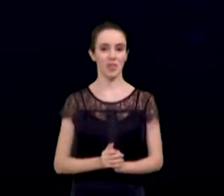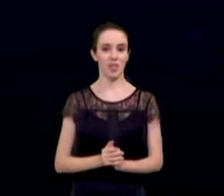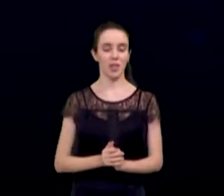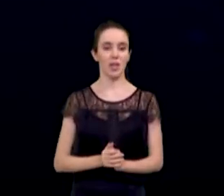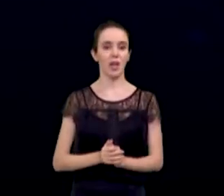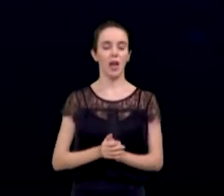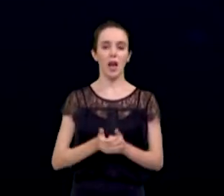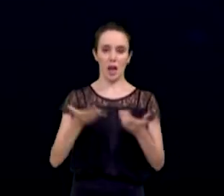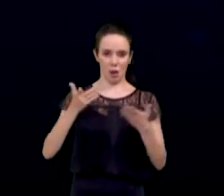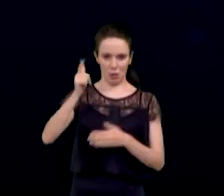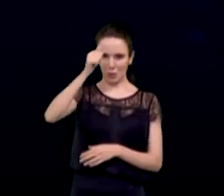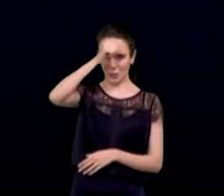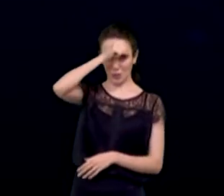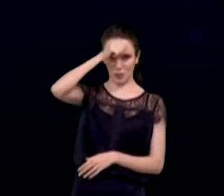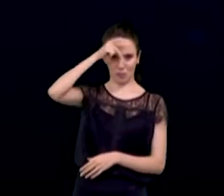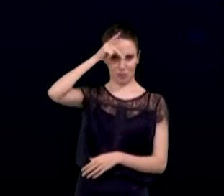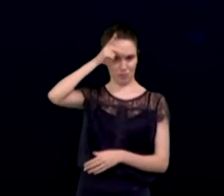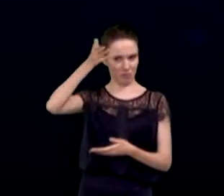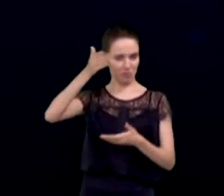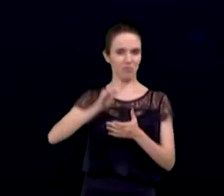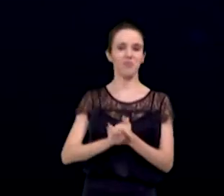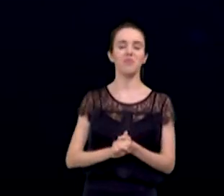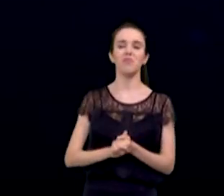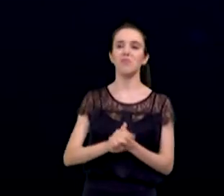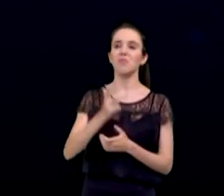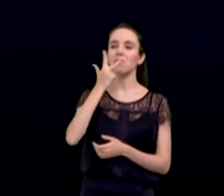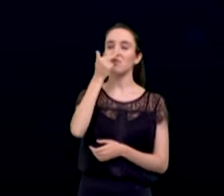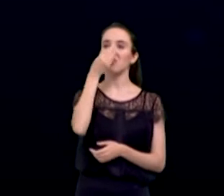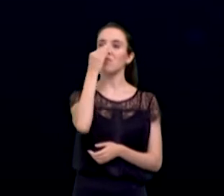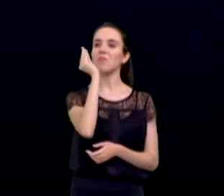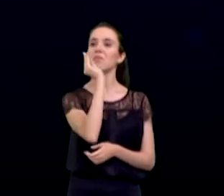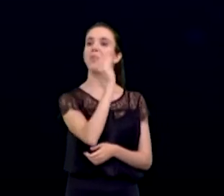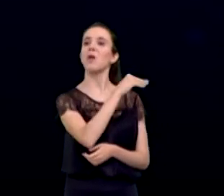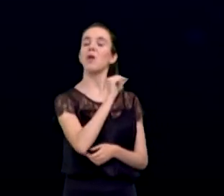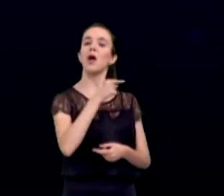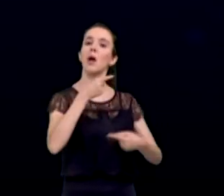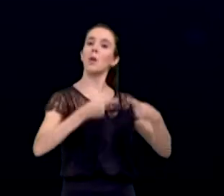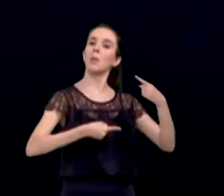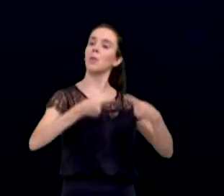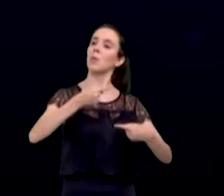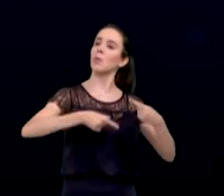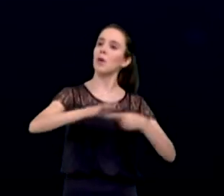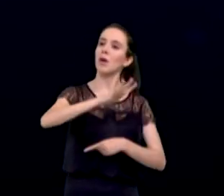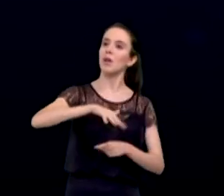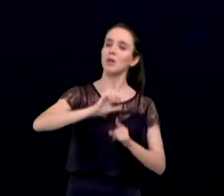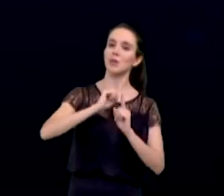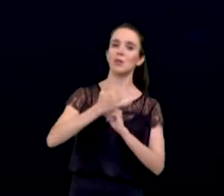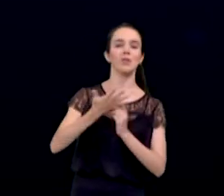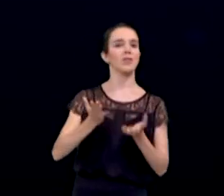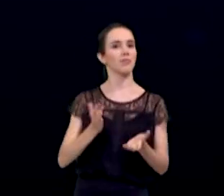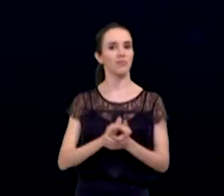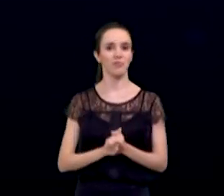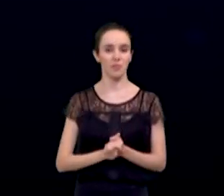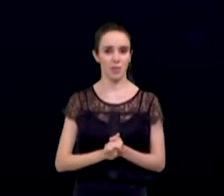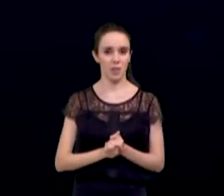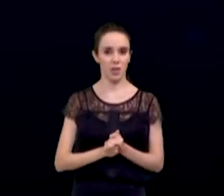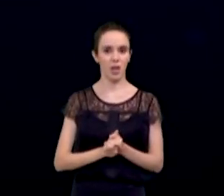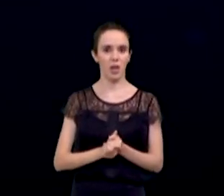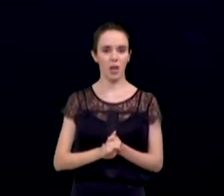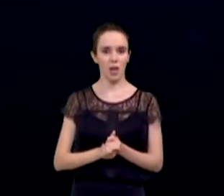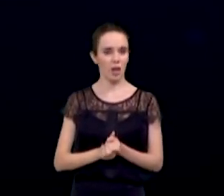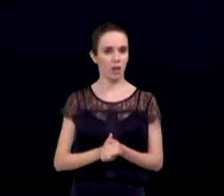ela praticamente ignorou as políticas sociais aqui no município. Nós estamos numa pandemia